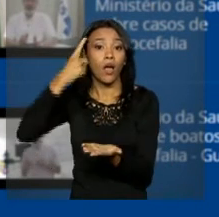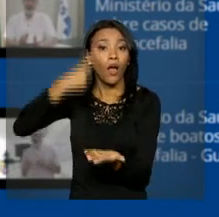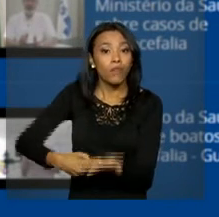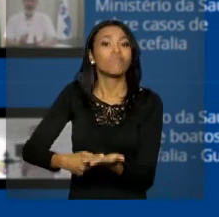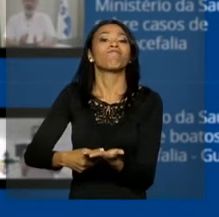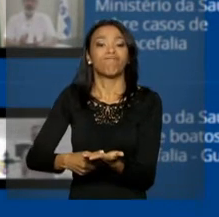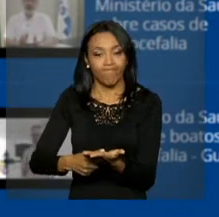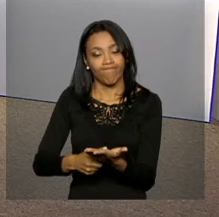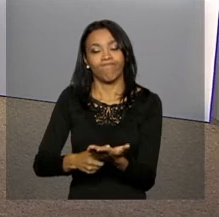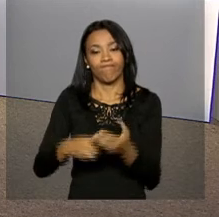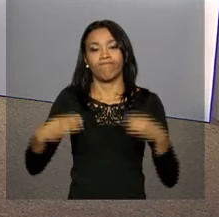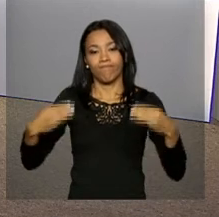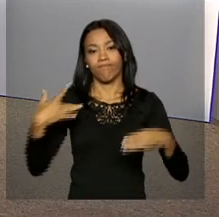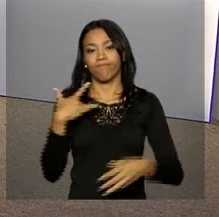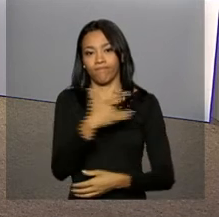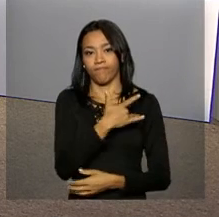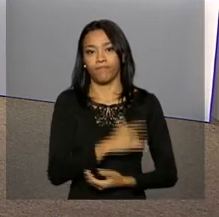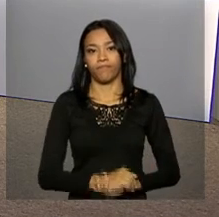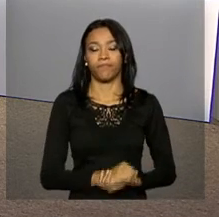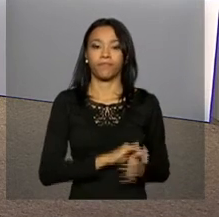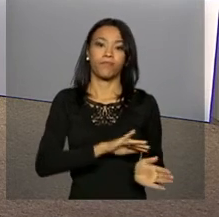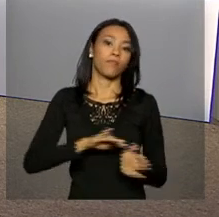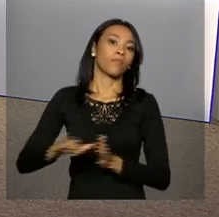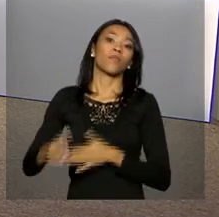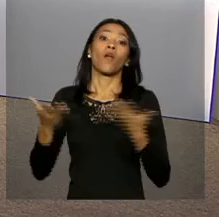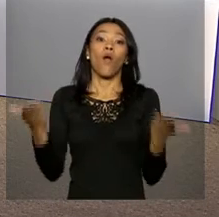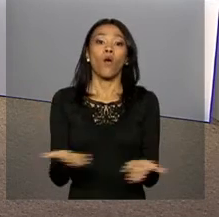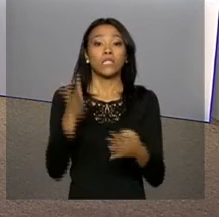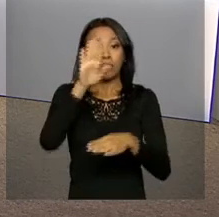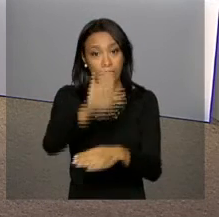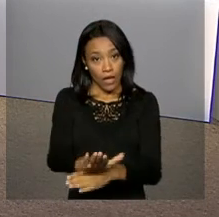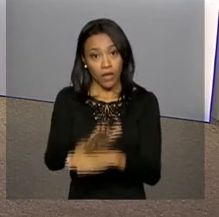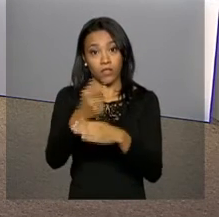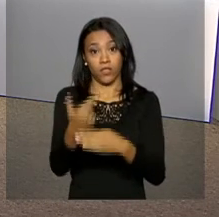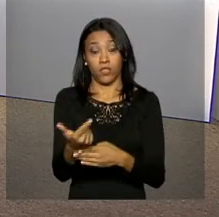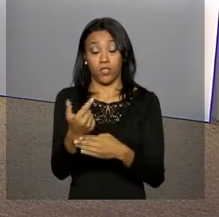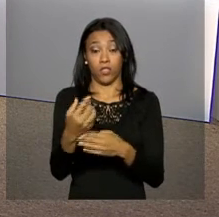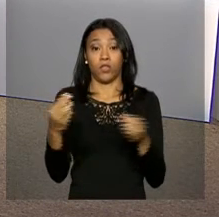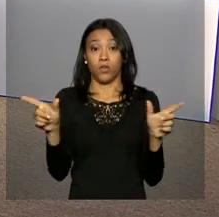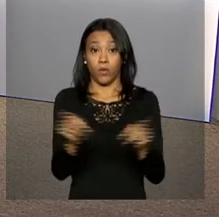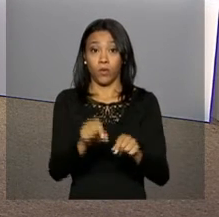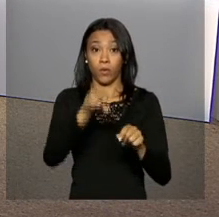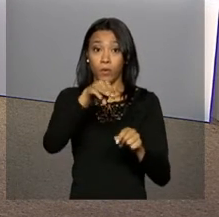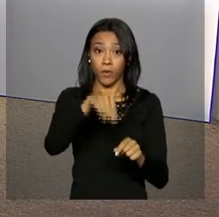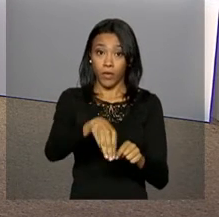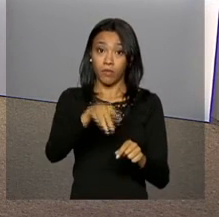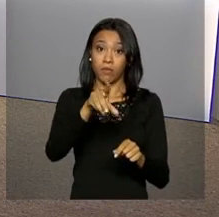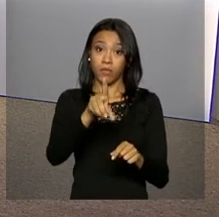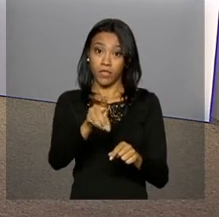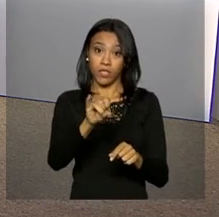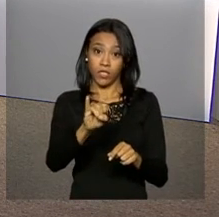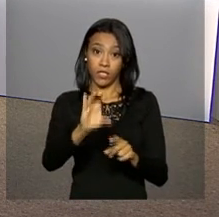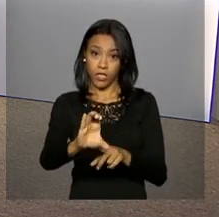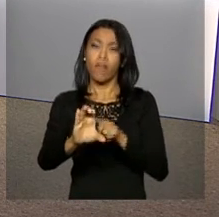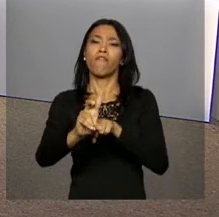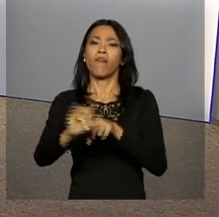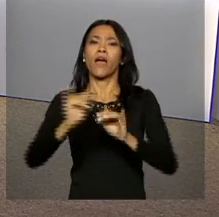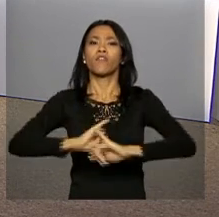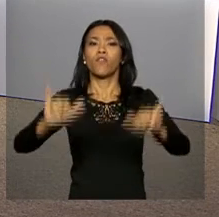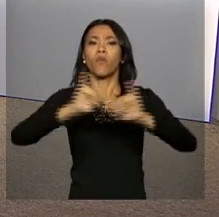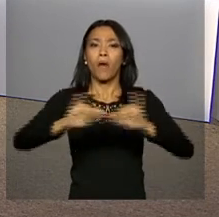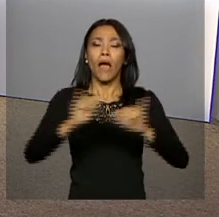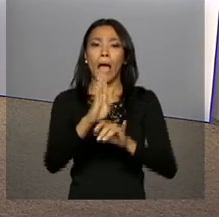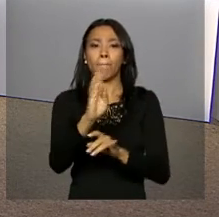Ministério da Saúde. Hoje à tarde, o Ministério do Desenvolvimento, Indústria e Comércio Exterior vai divulgar a Balança Comercial